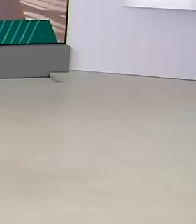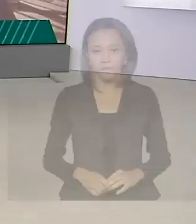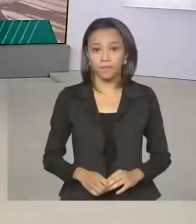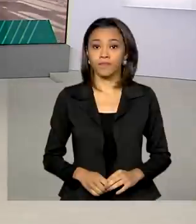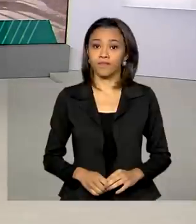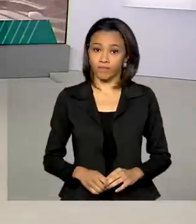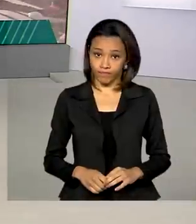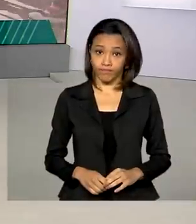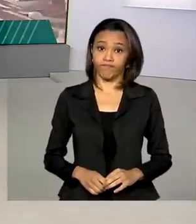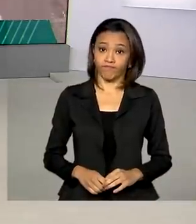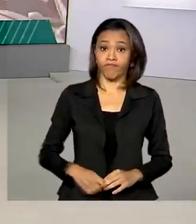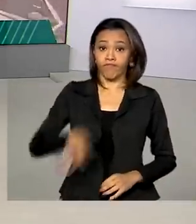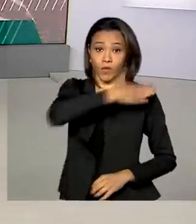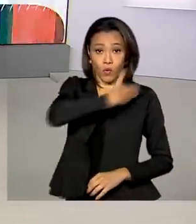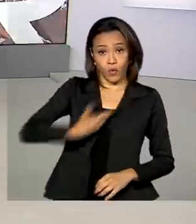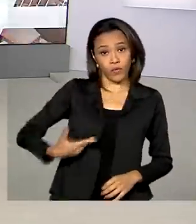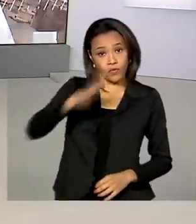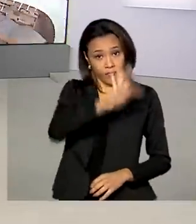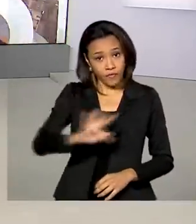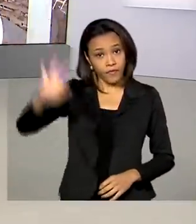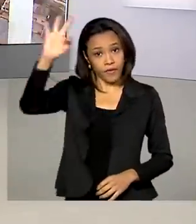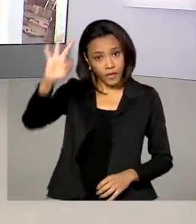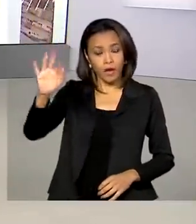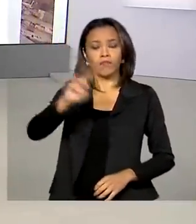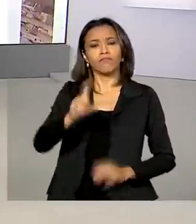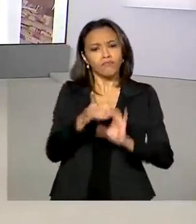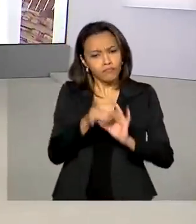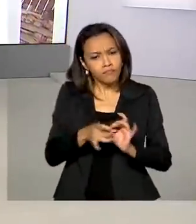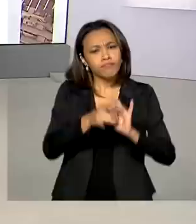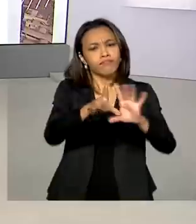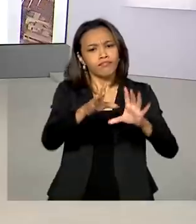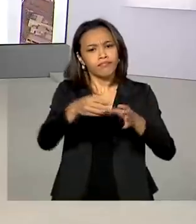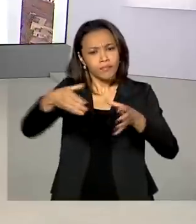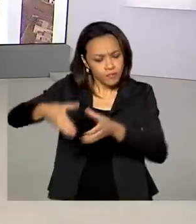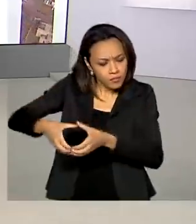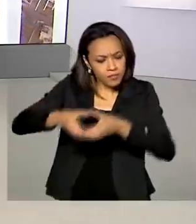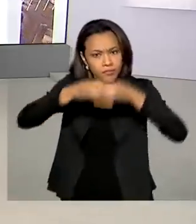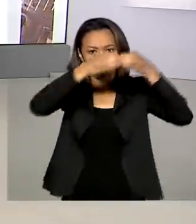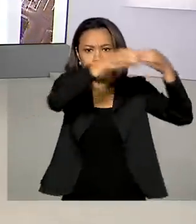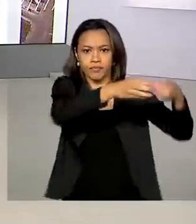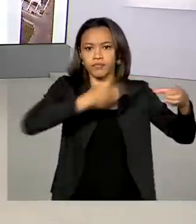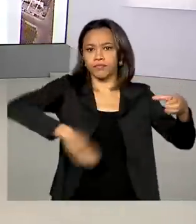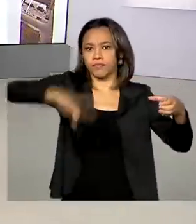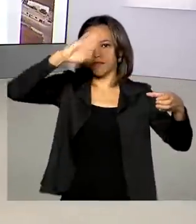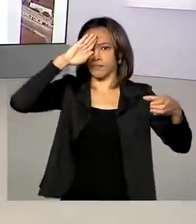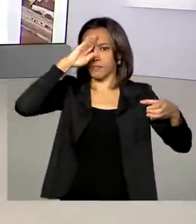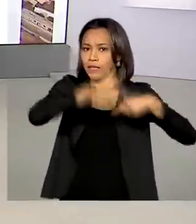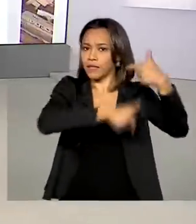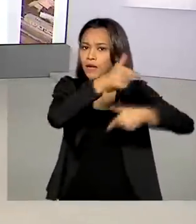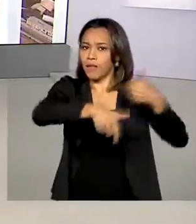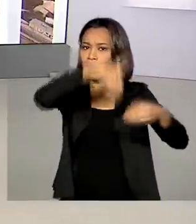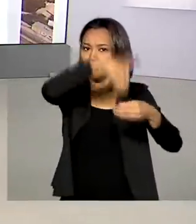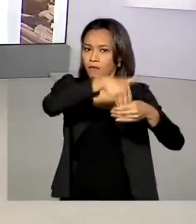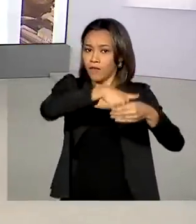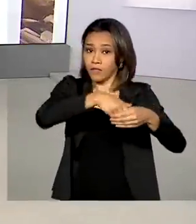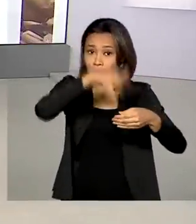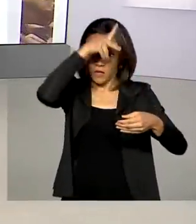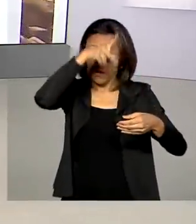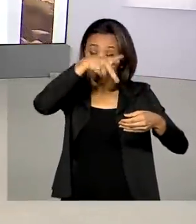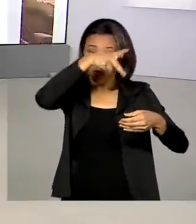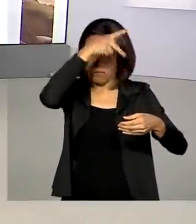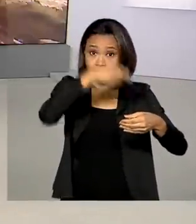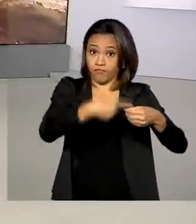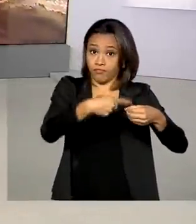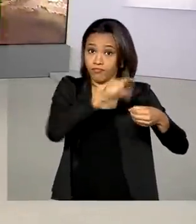O governo federal autorizou o emprego das Forças Armadas nas eleições municipais deste ano, marcadas para novembro.